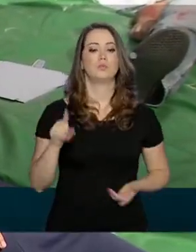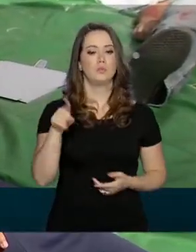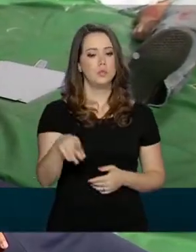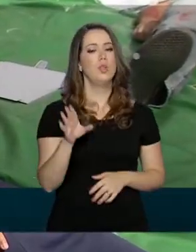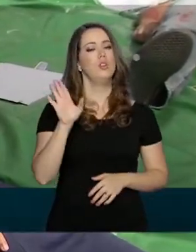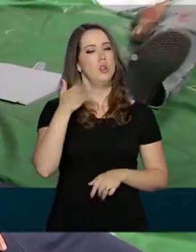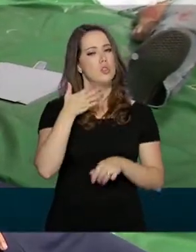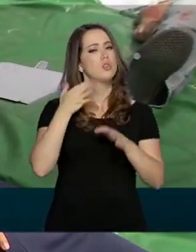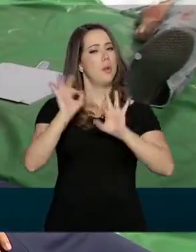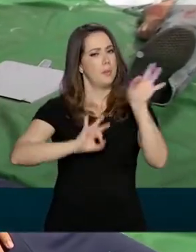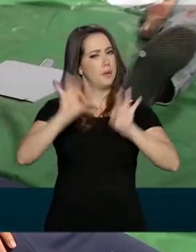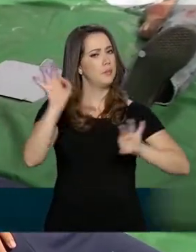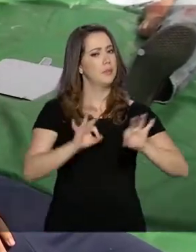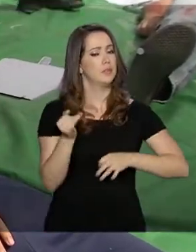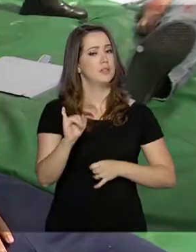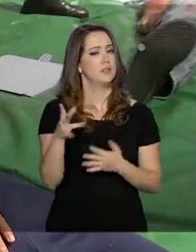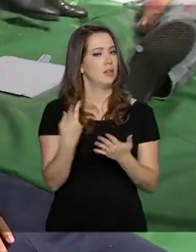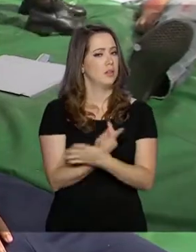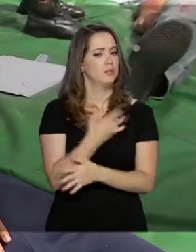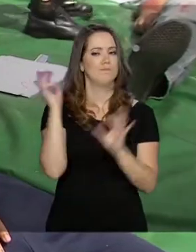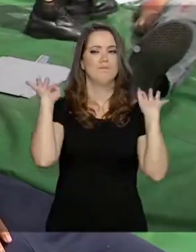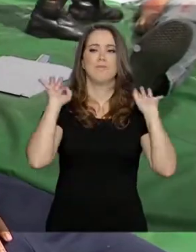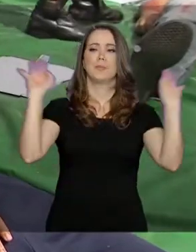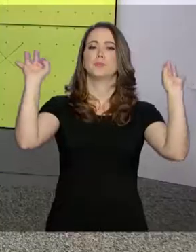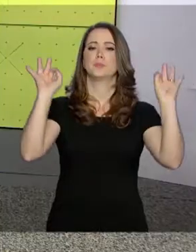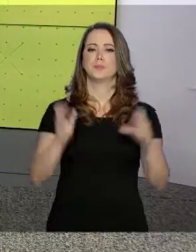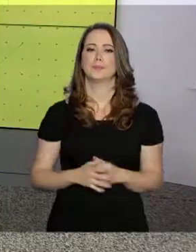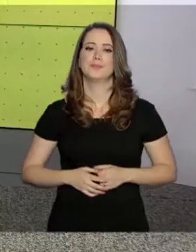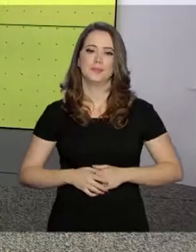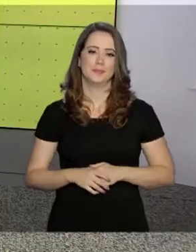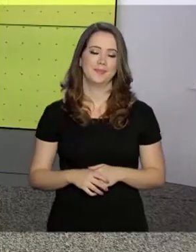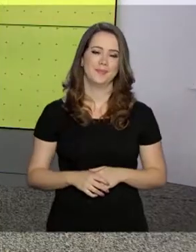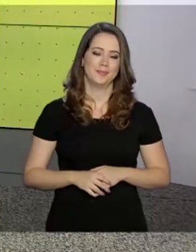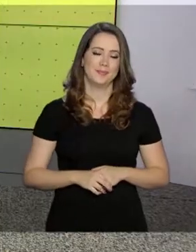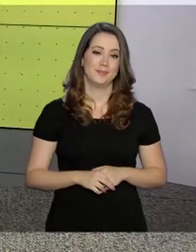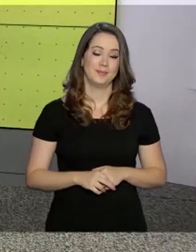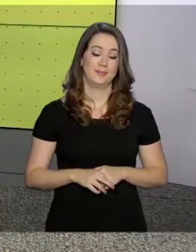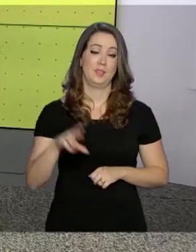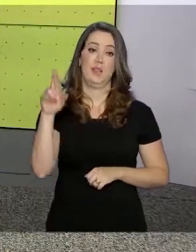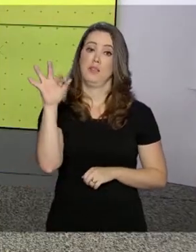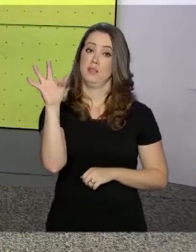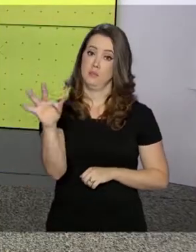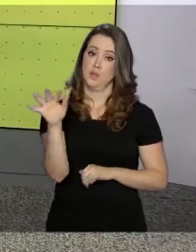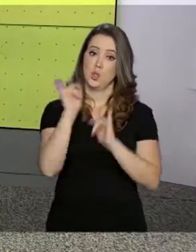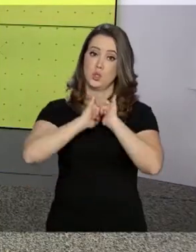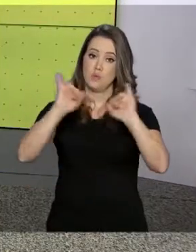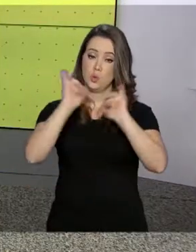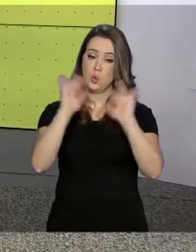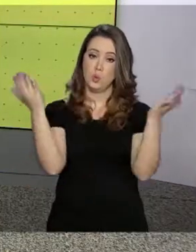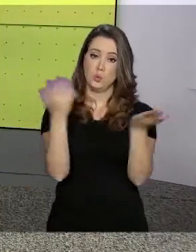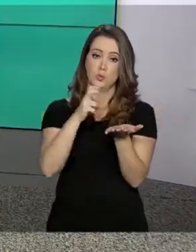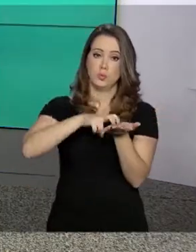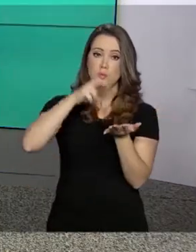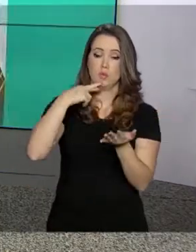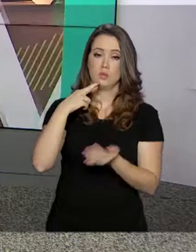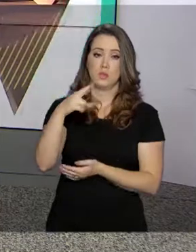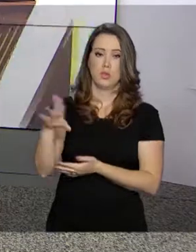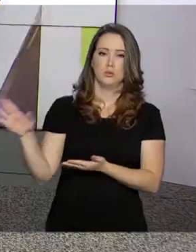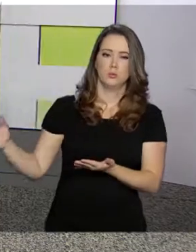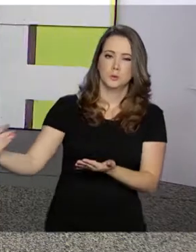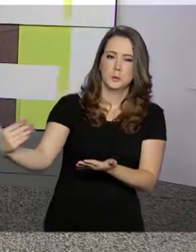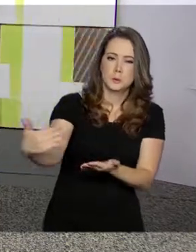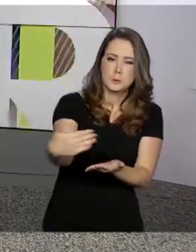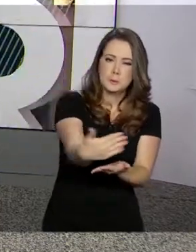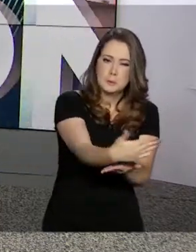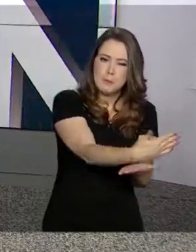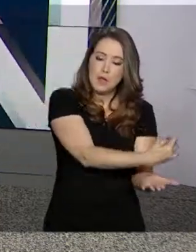se caso aconteça algo desse tipo. É perfeito. A Receita Federal divulgou hoje de manhã o resultado